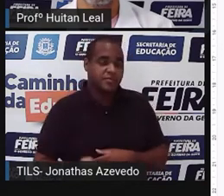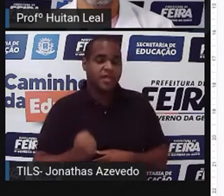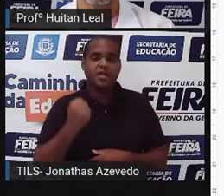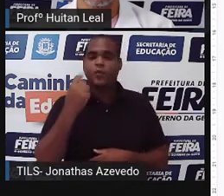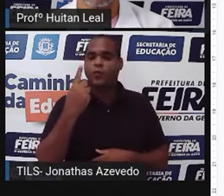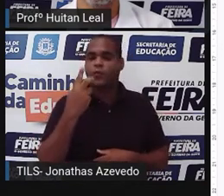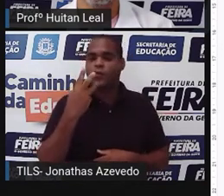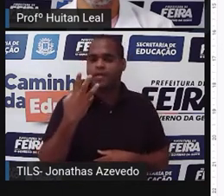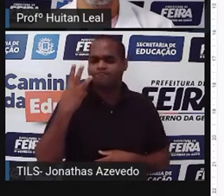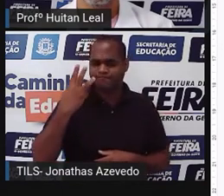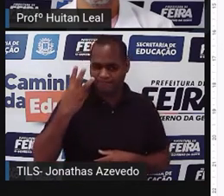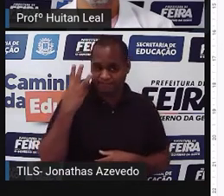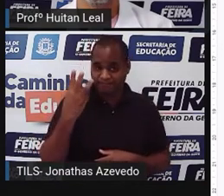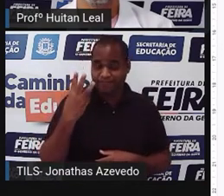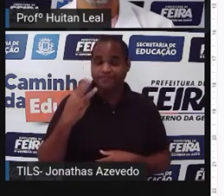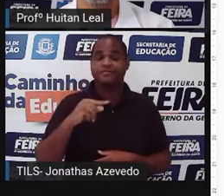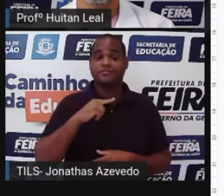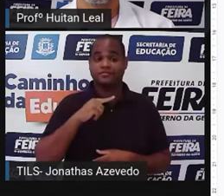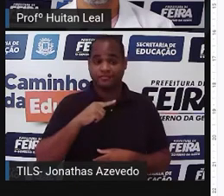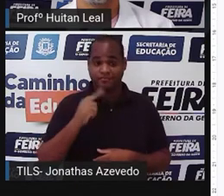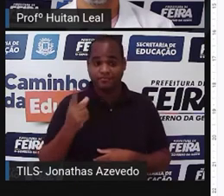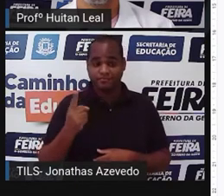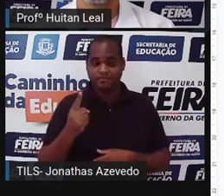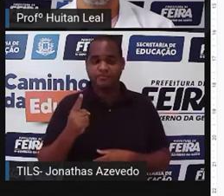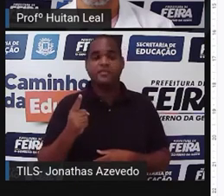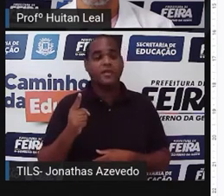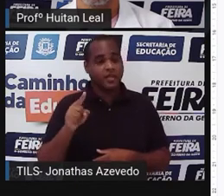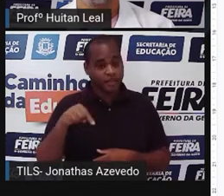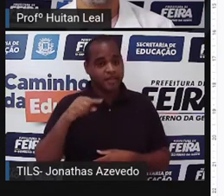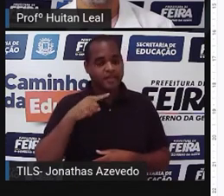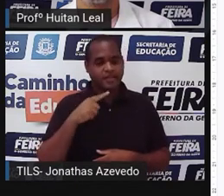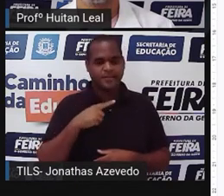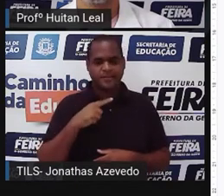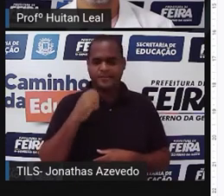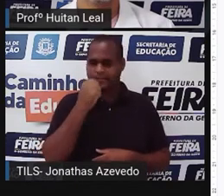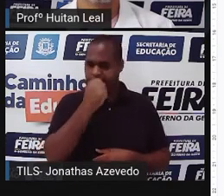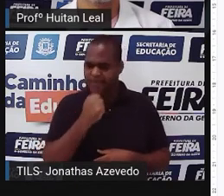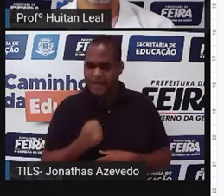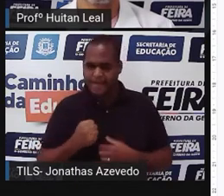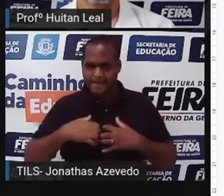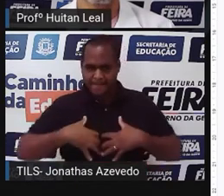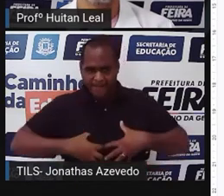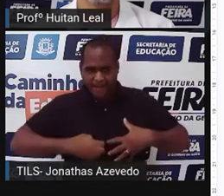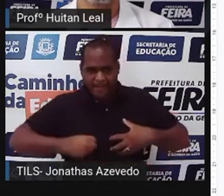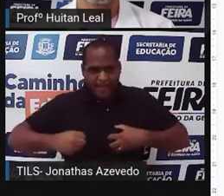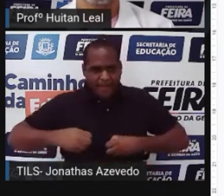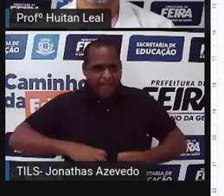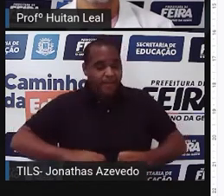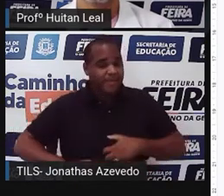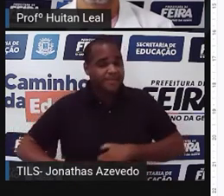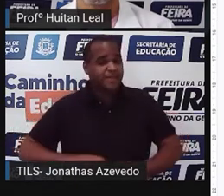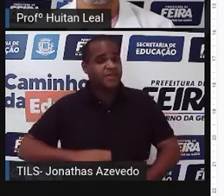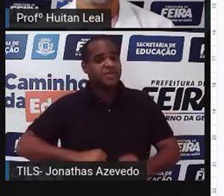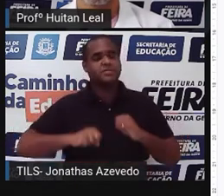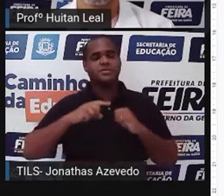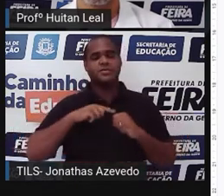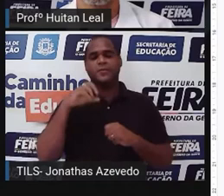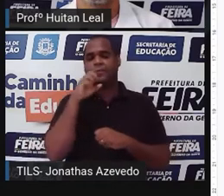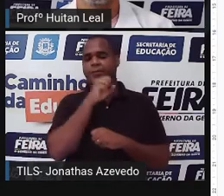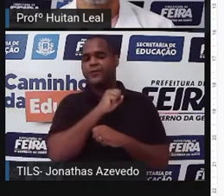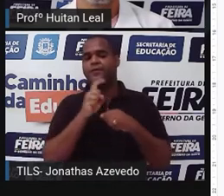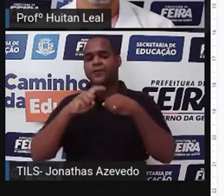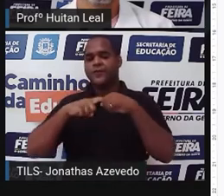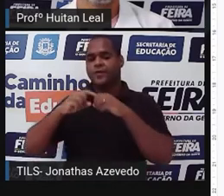barriga do finado e com desespero arrancou-lhe as tripas e o estômago. Então voltou correndo para